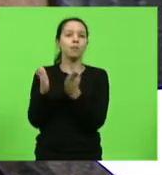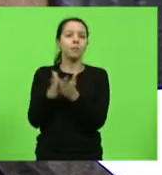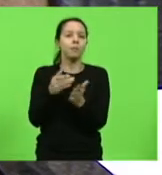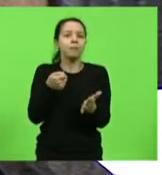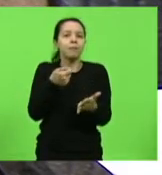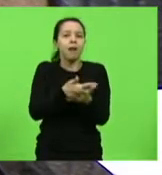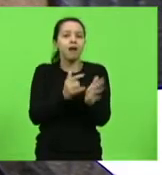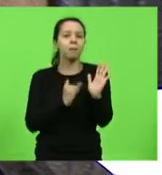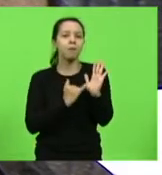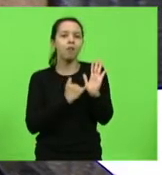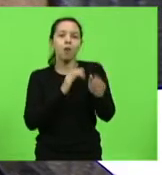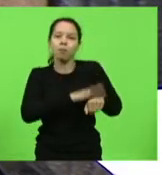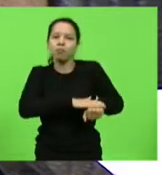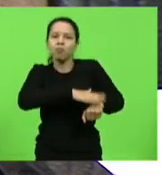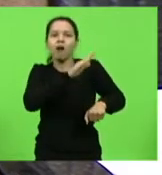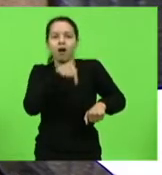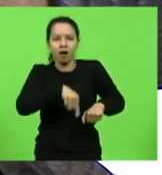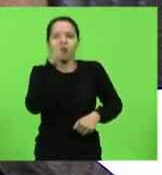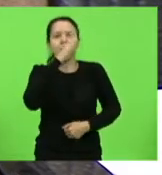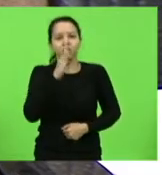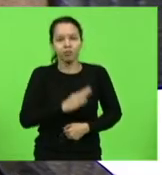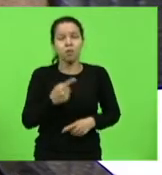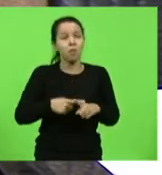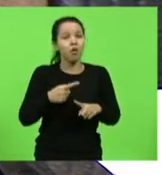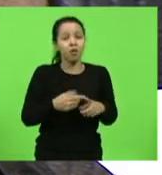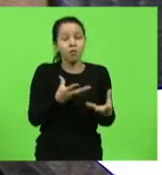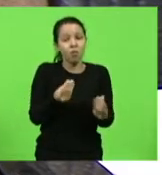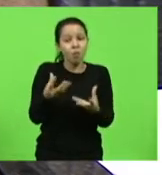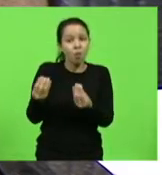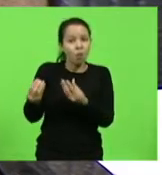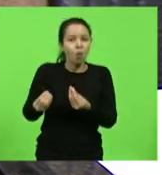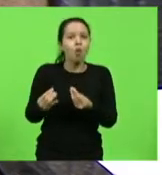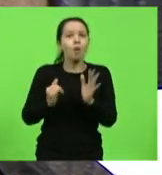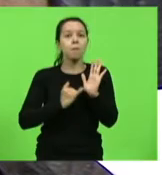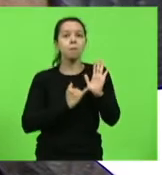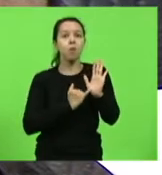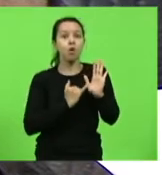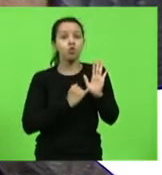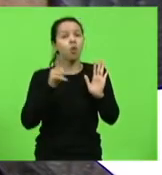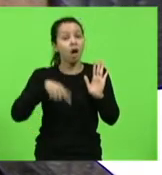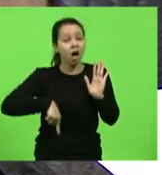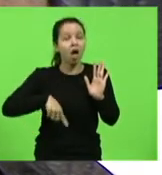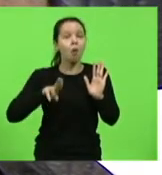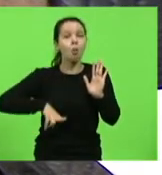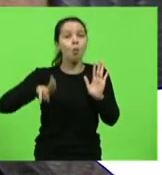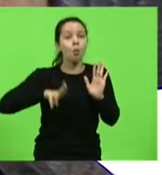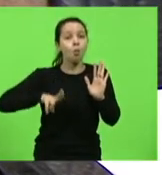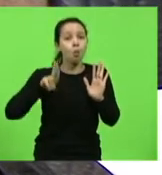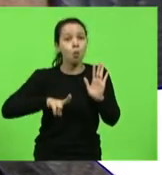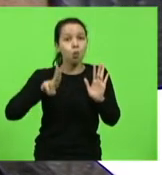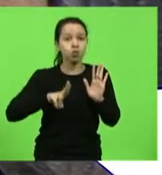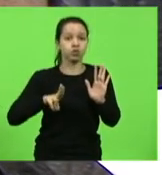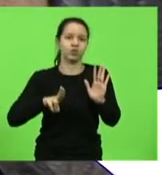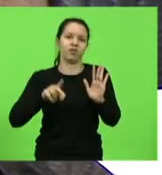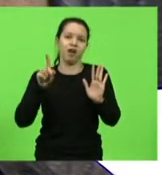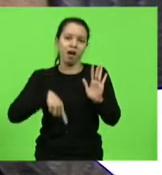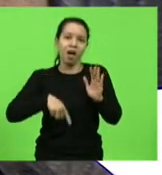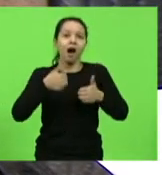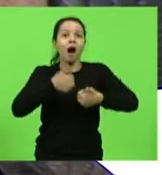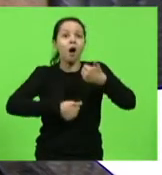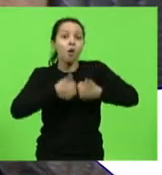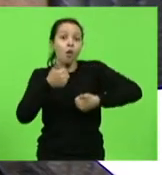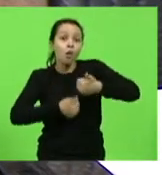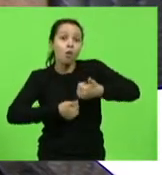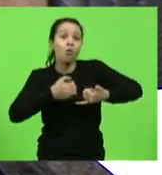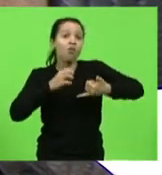maior parte da carga tributária no Brasil, porque grande parte da carga tributária está sob o consumo, está sob o arroz, o feijão,